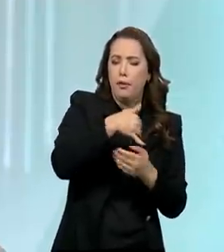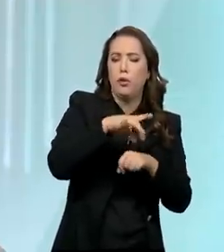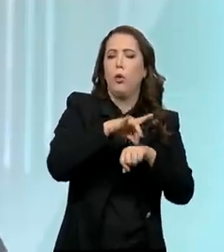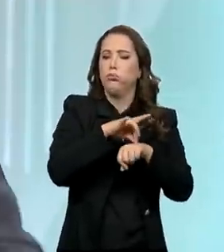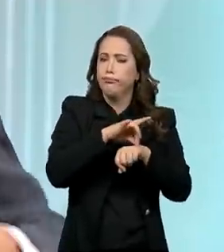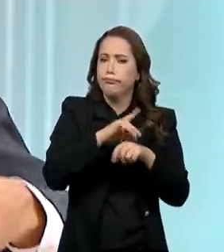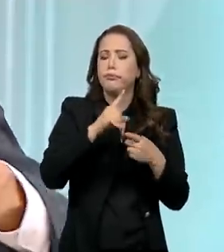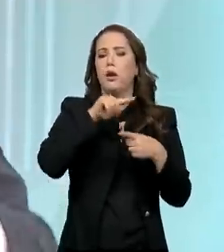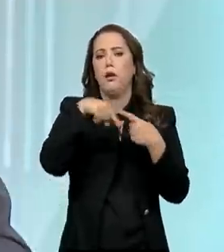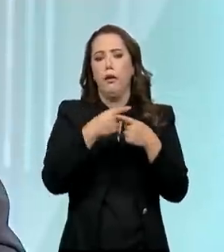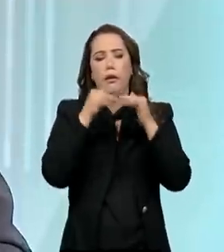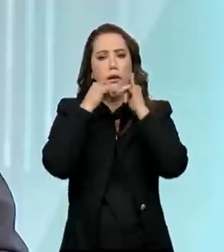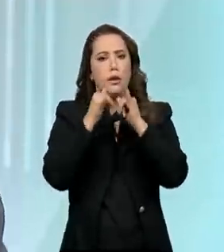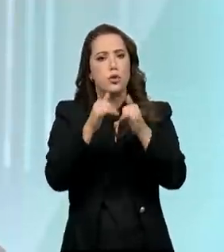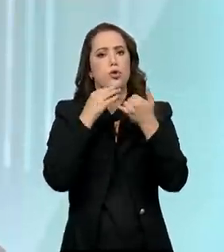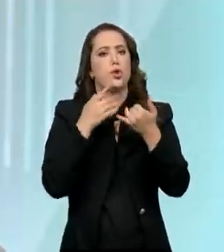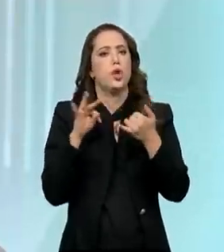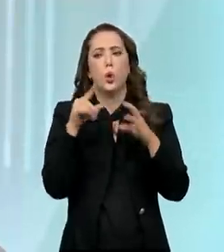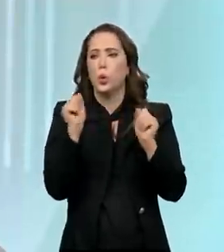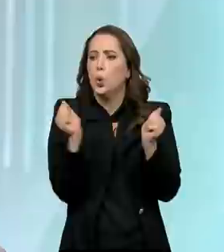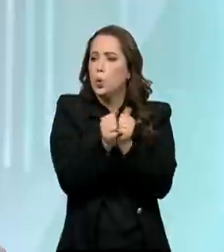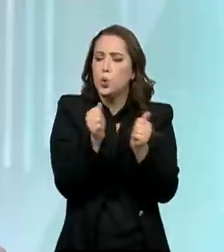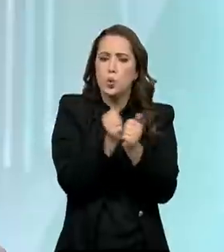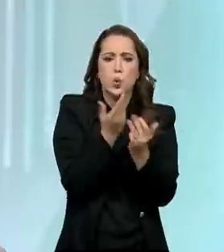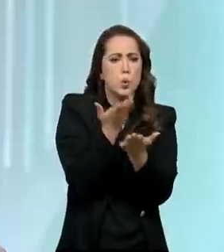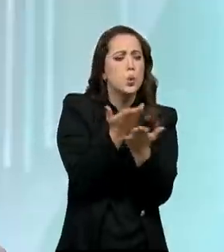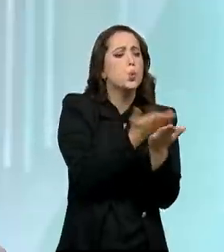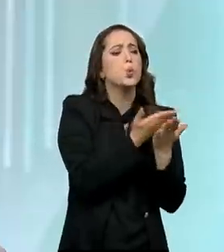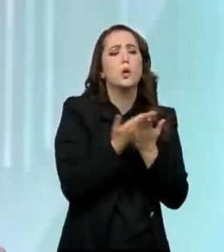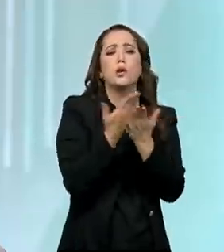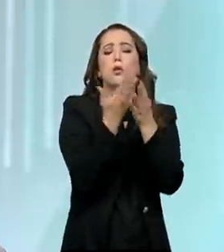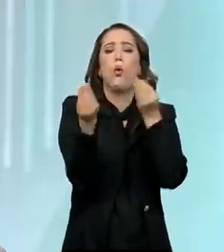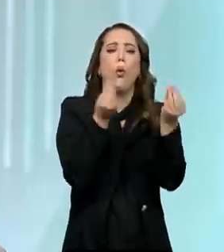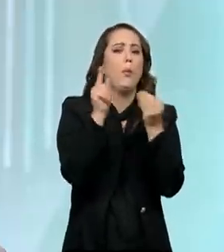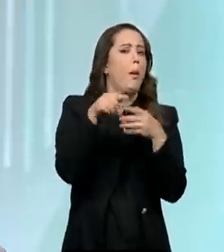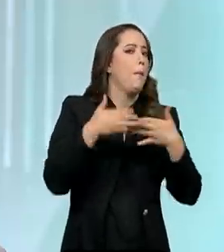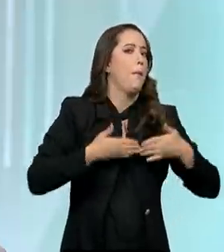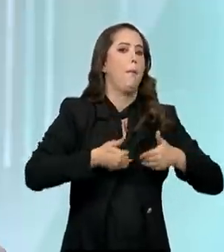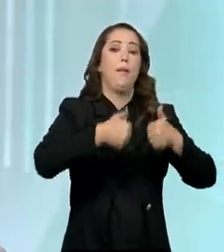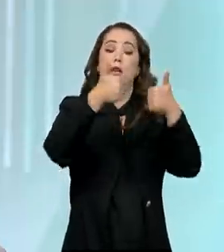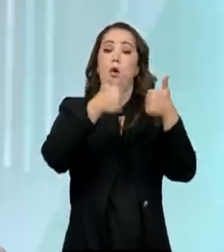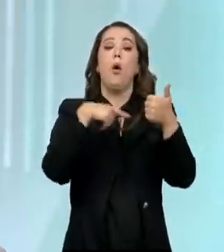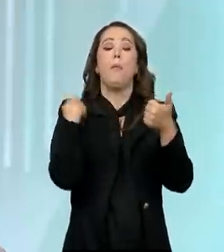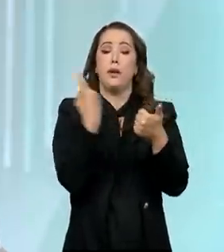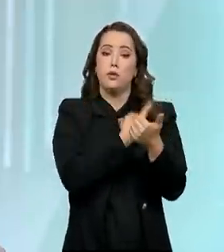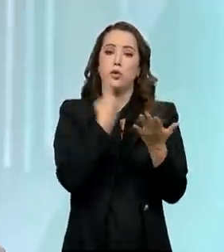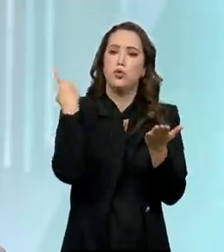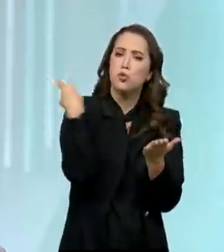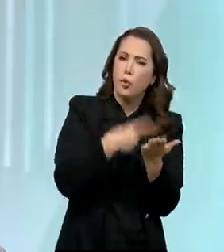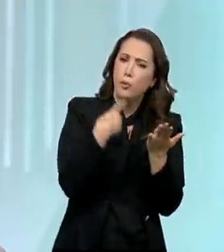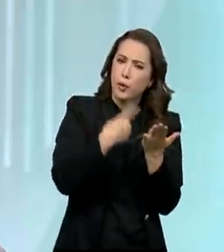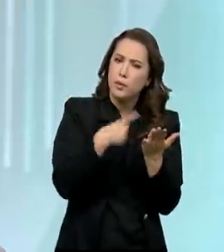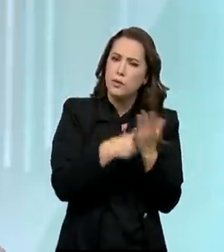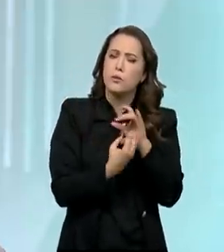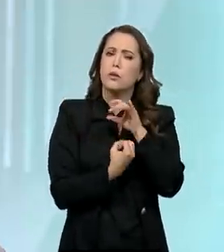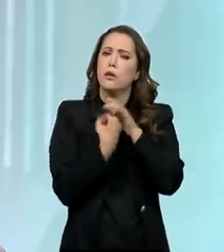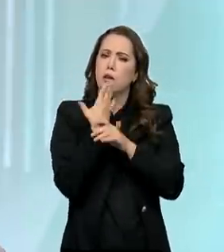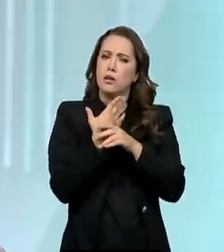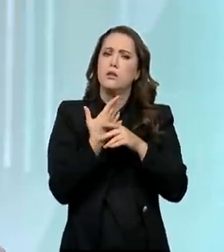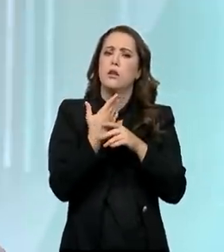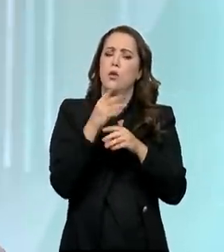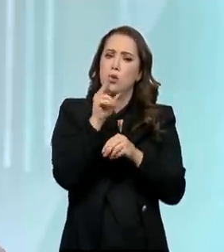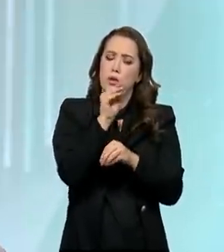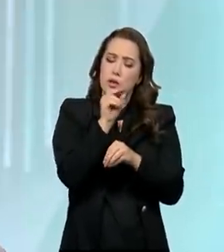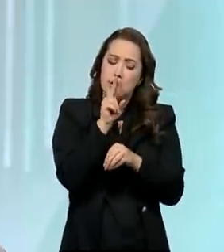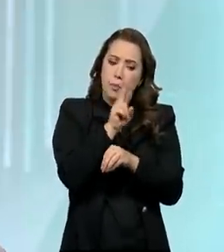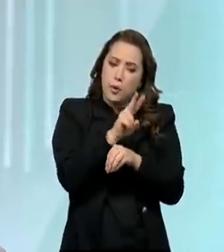geração de energia, todos juntos, estudando e acordando a melhor forma de fazer a negociação e a produção desse ativo florestal.